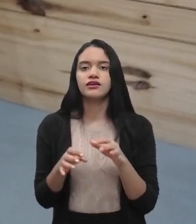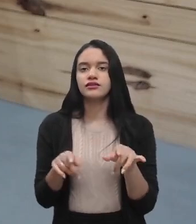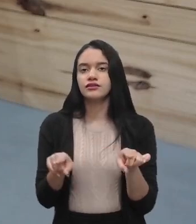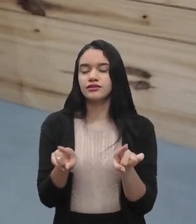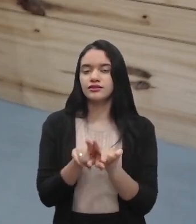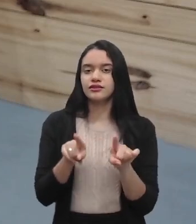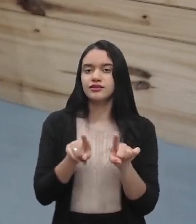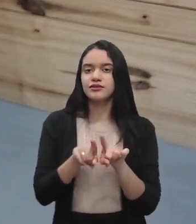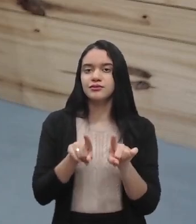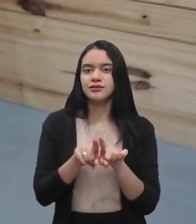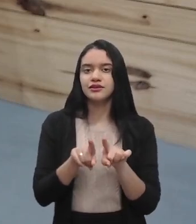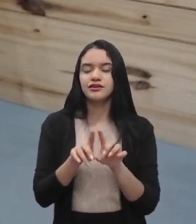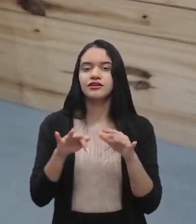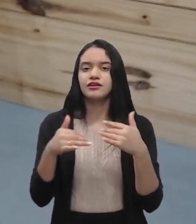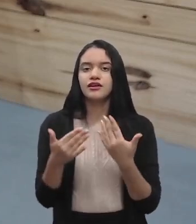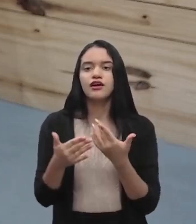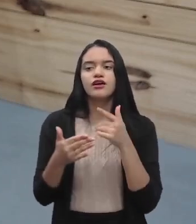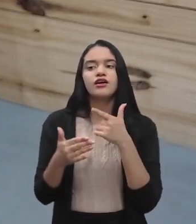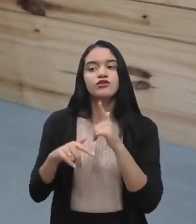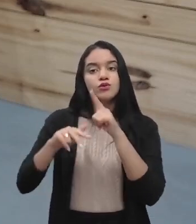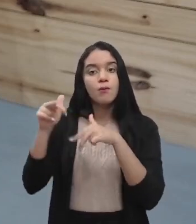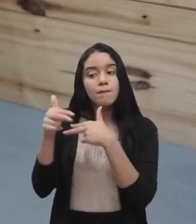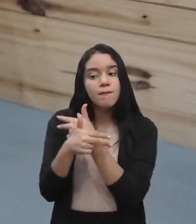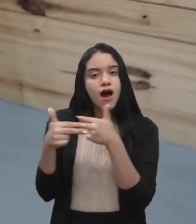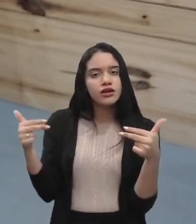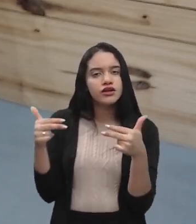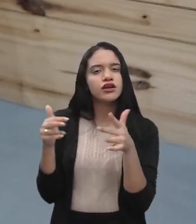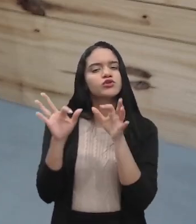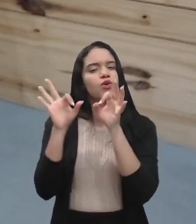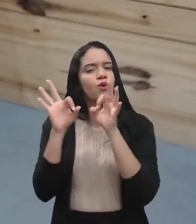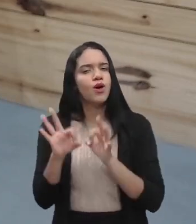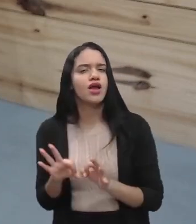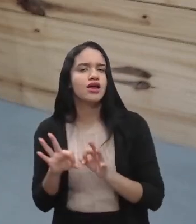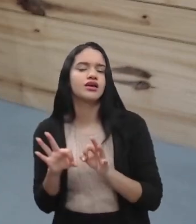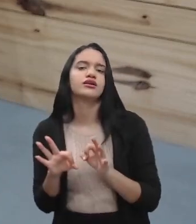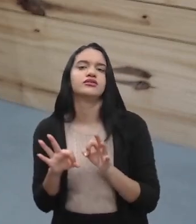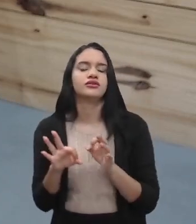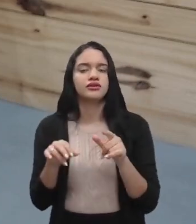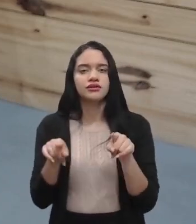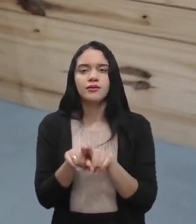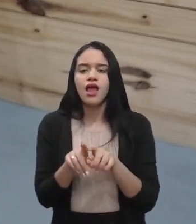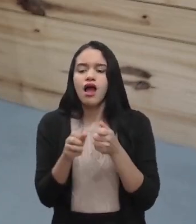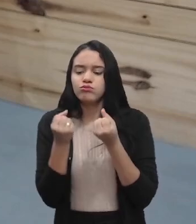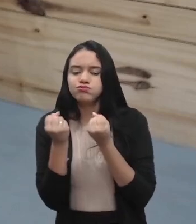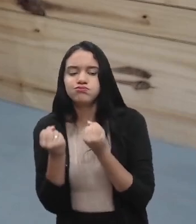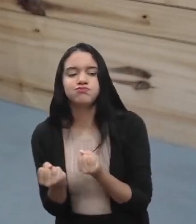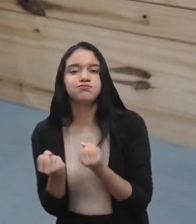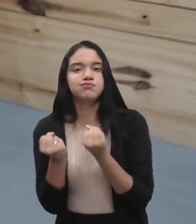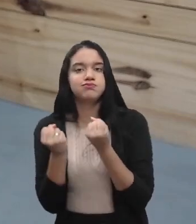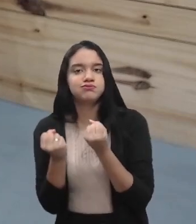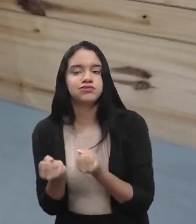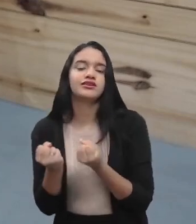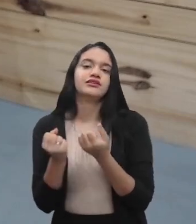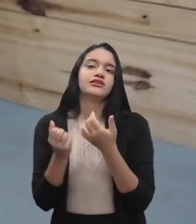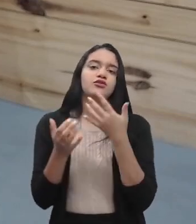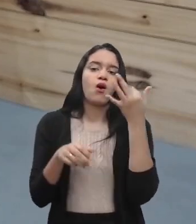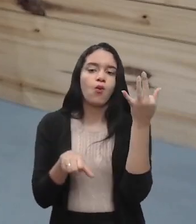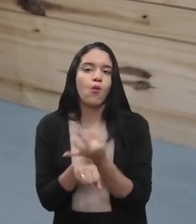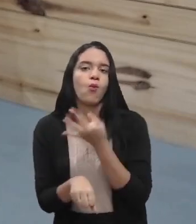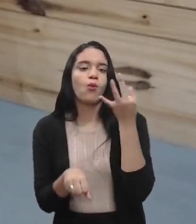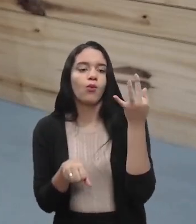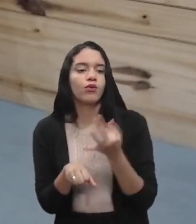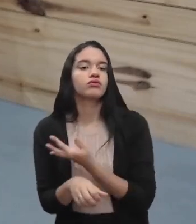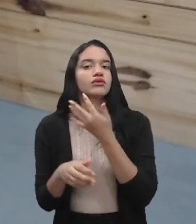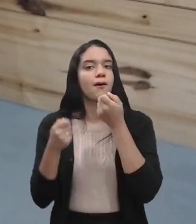nas condições de materiais corretos, na questão de aguentar aquele peso, aquela pessoa